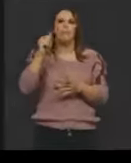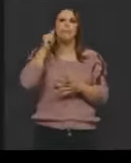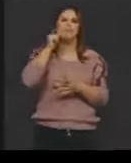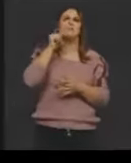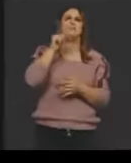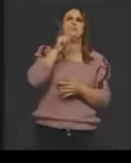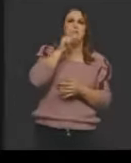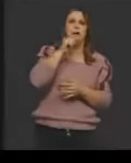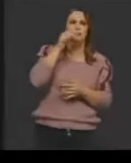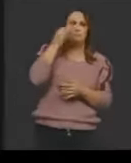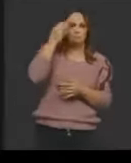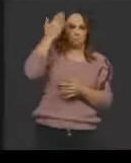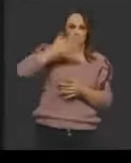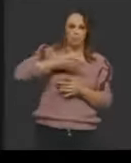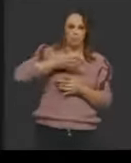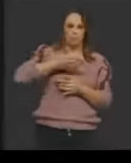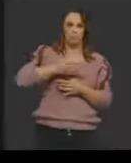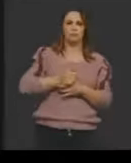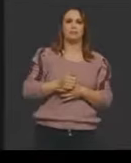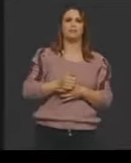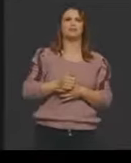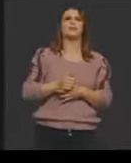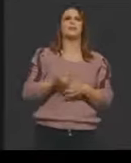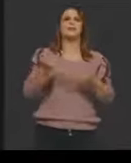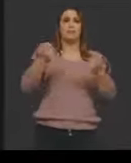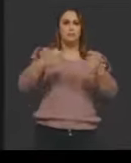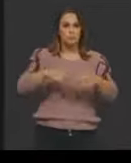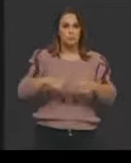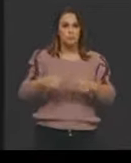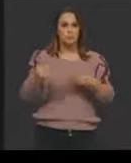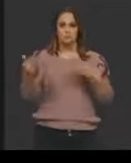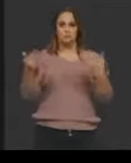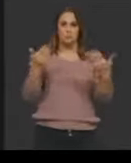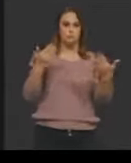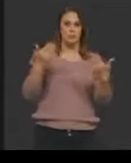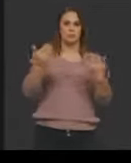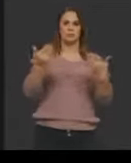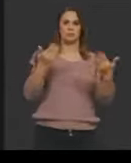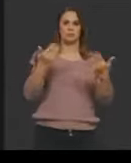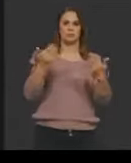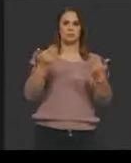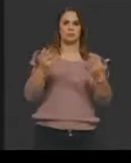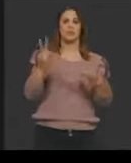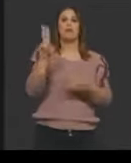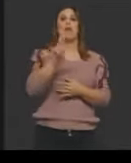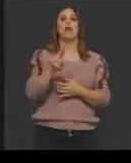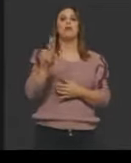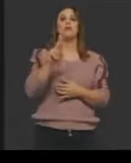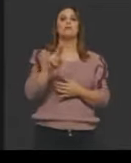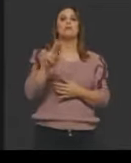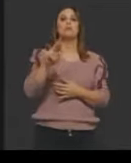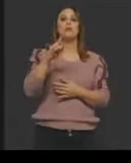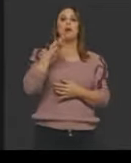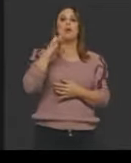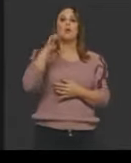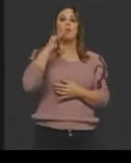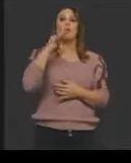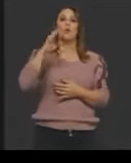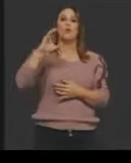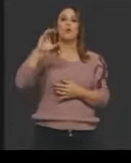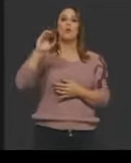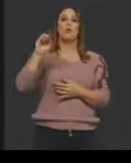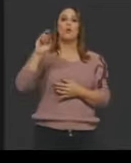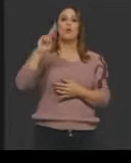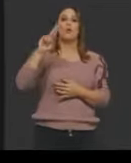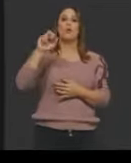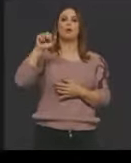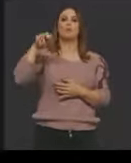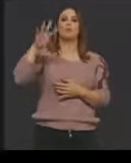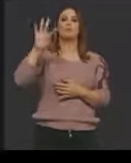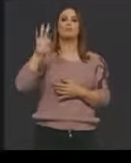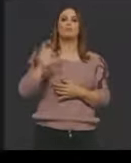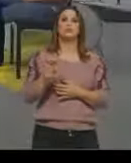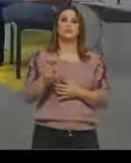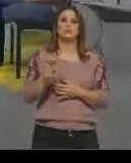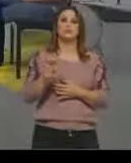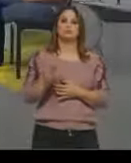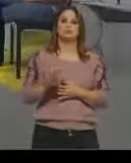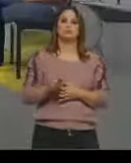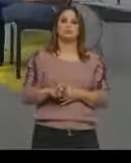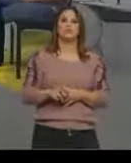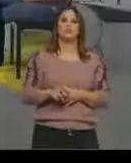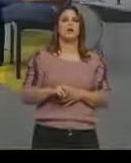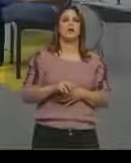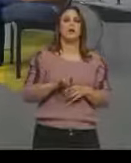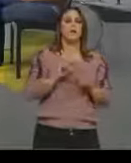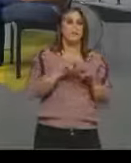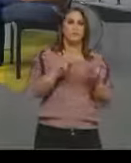comparações onde nós vamos utilizar um corante e Júlio vai falar o porquê desse corante e como que vai ser feito. O uso desse